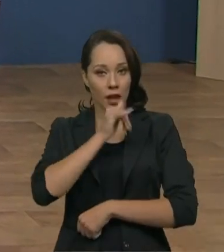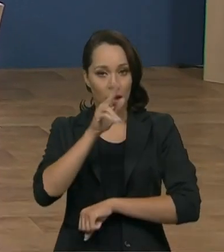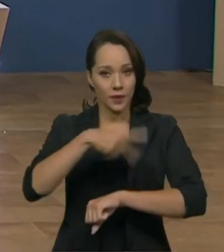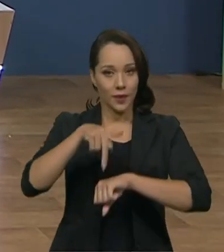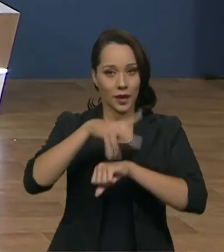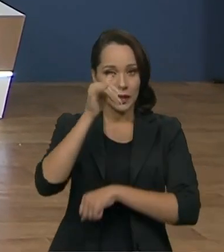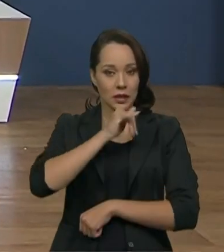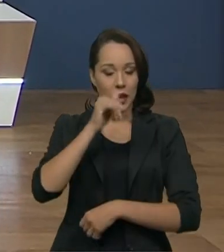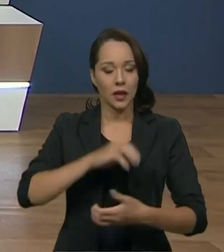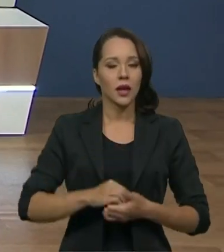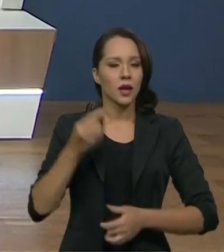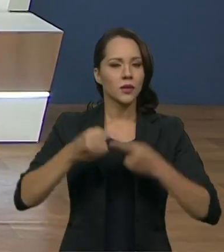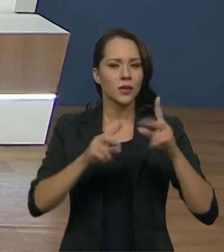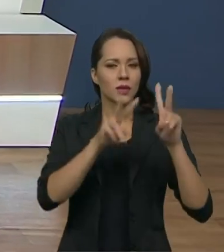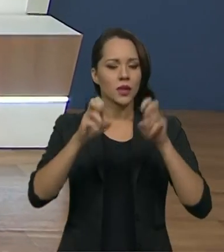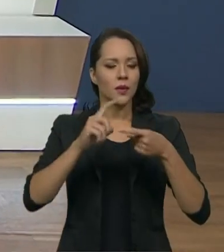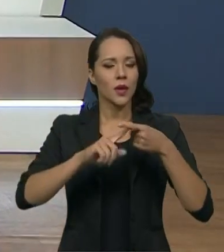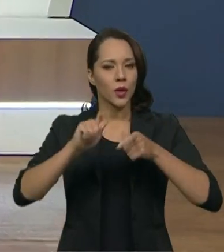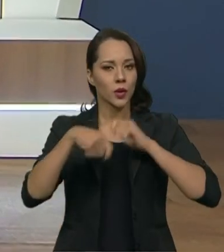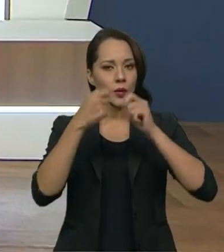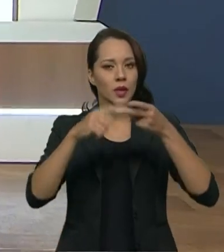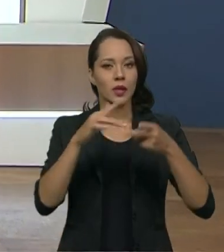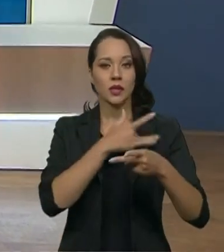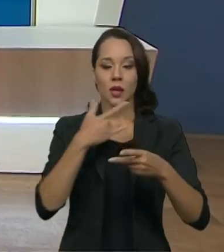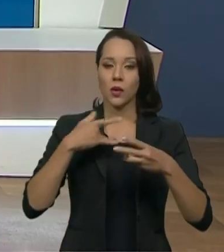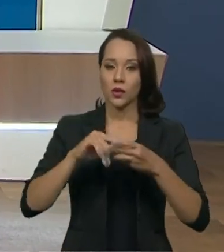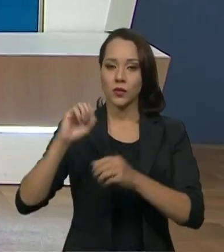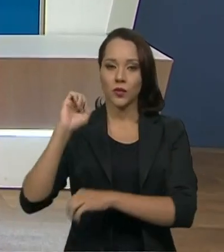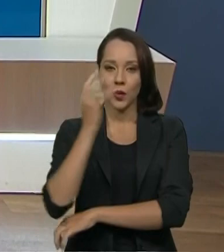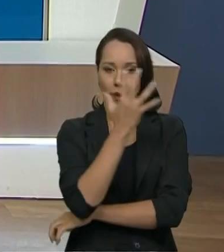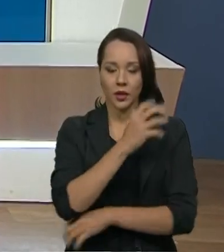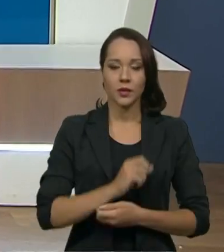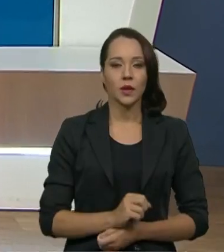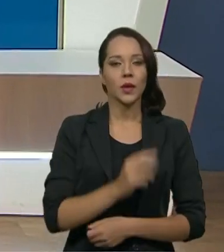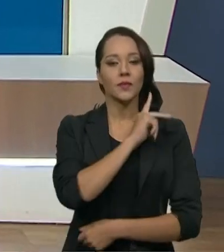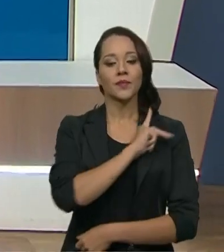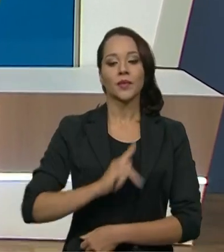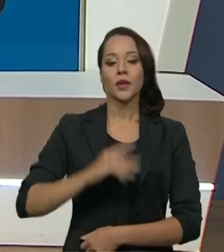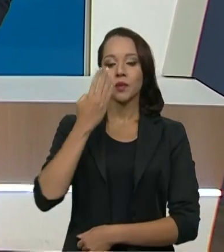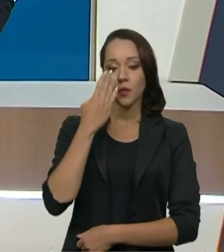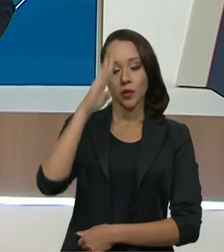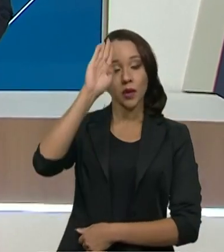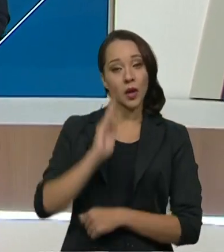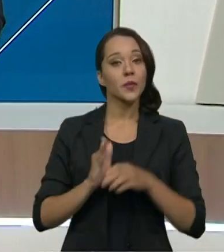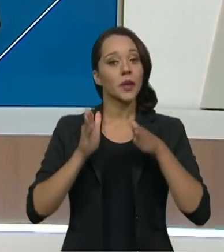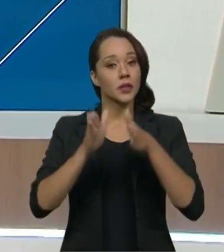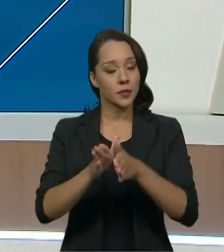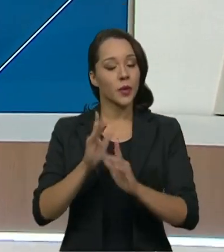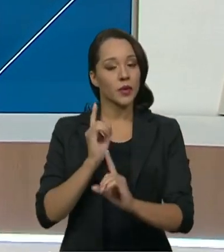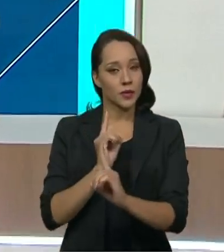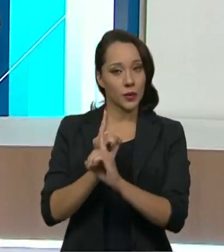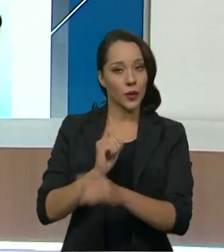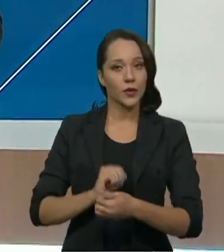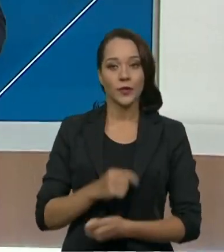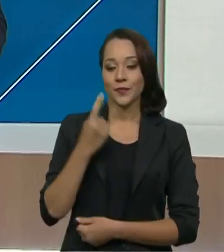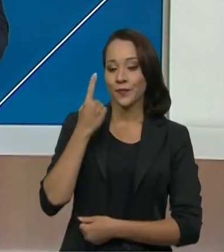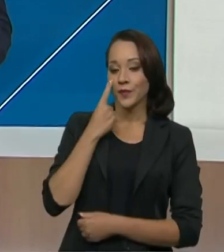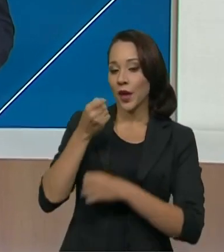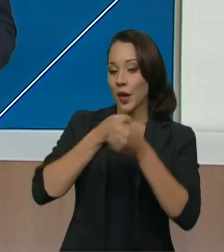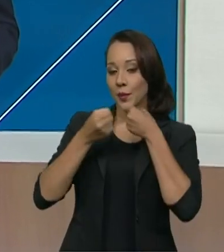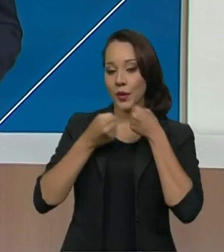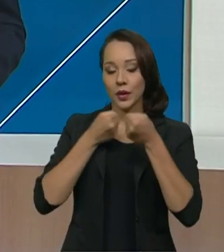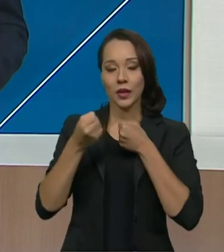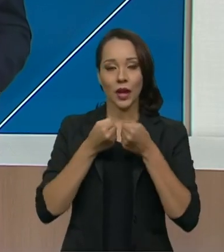Eles discutiram temas como economia, saúde e meio ambiente. O presidente Jair Bolsonaro participou do encontro. Vamos ver na